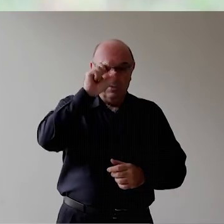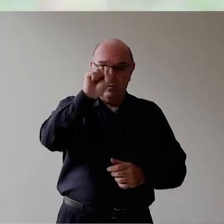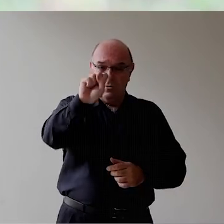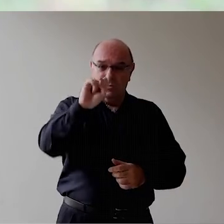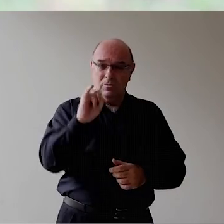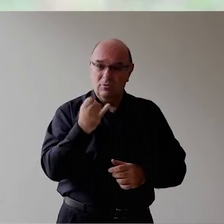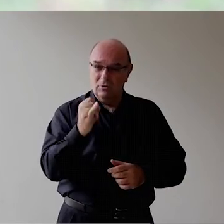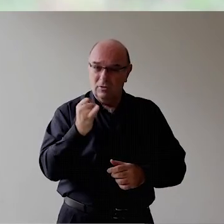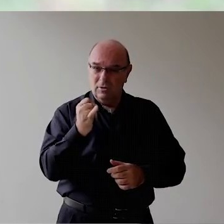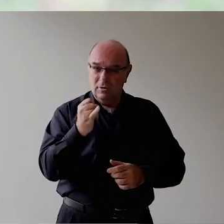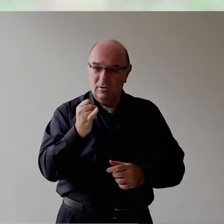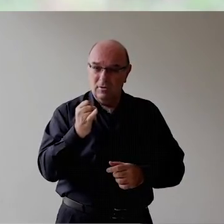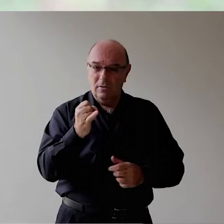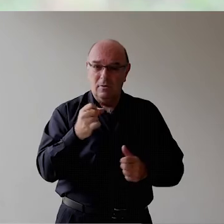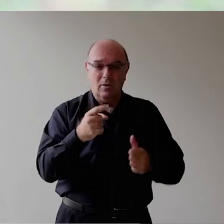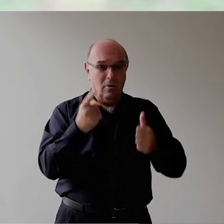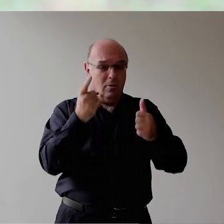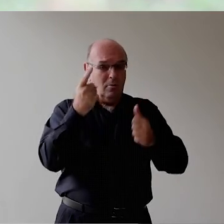De janeiro Foi